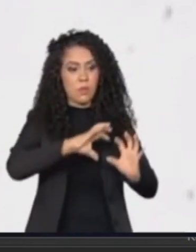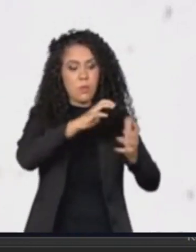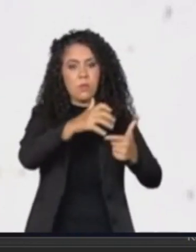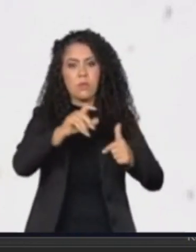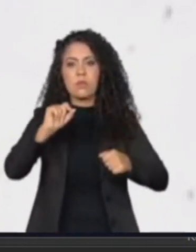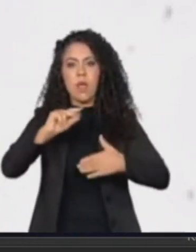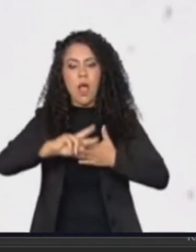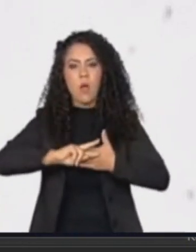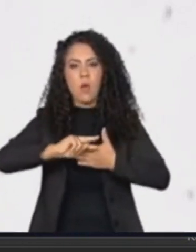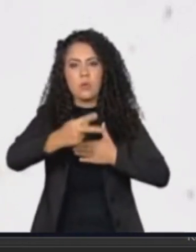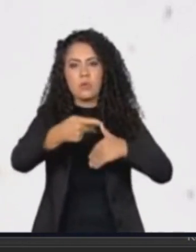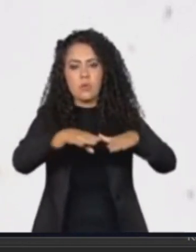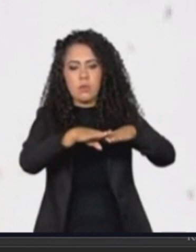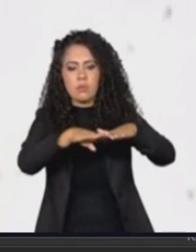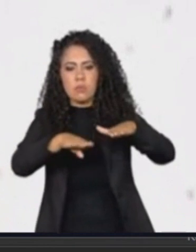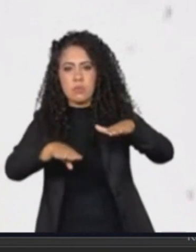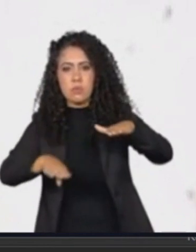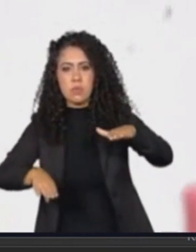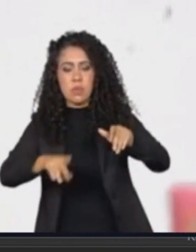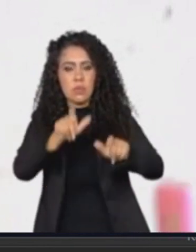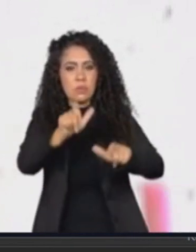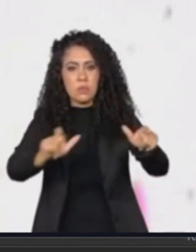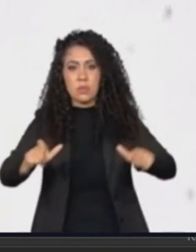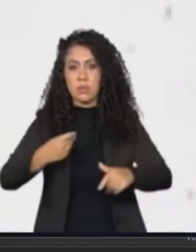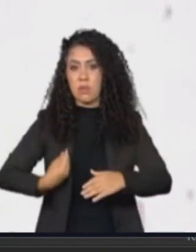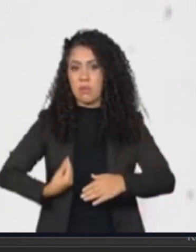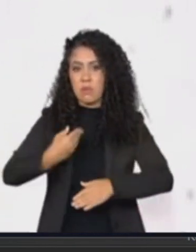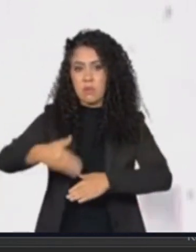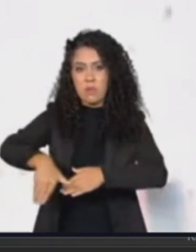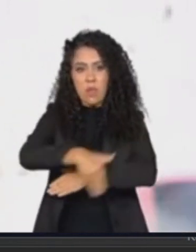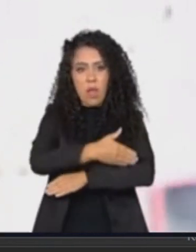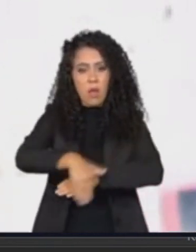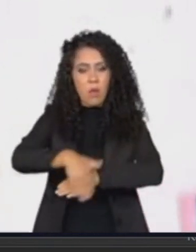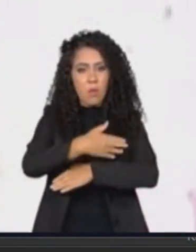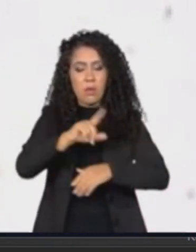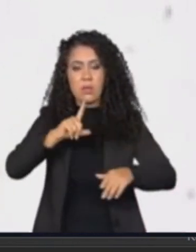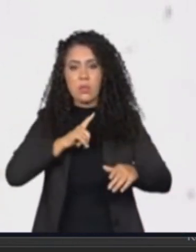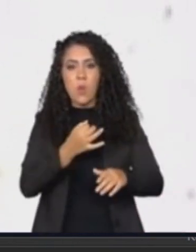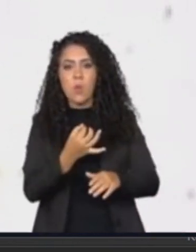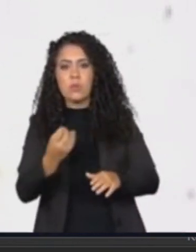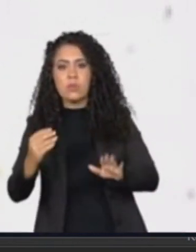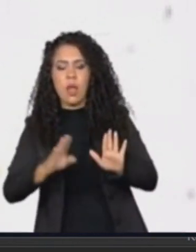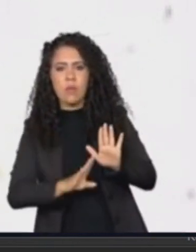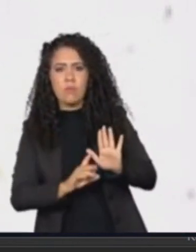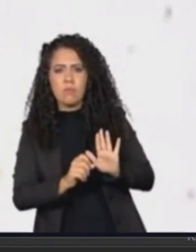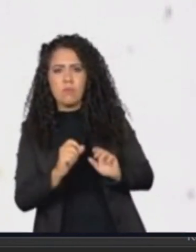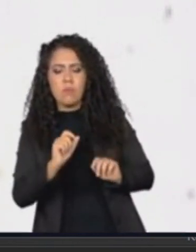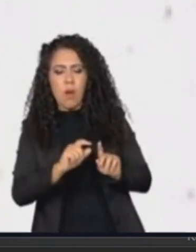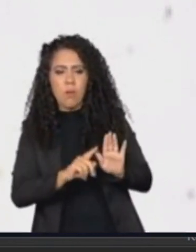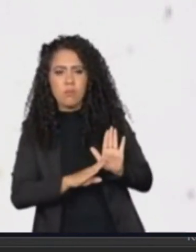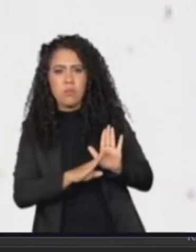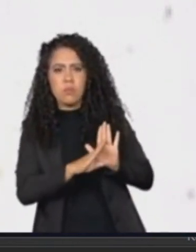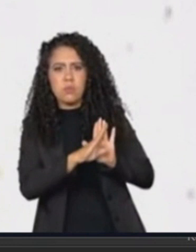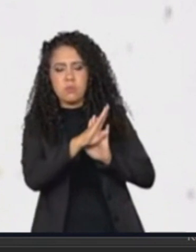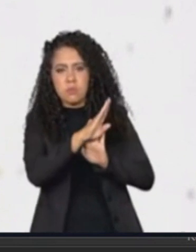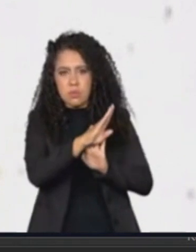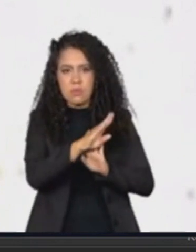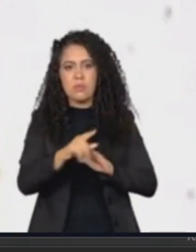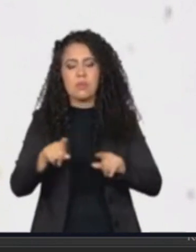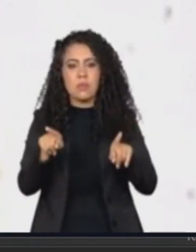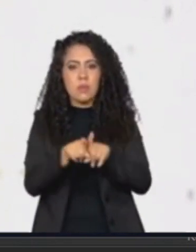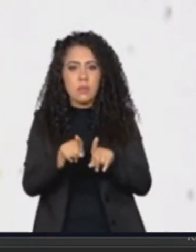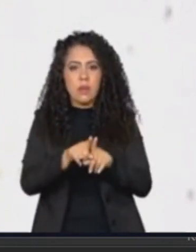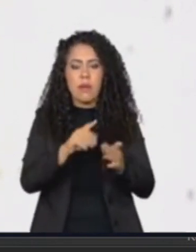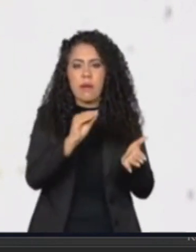crescimento da população em situação de rua. Ao se tornarem um pouco mais visíveis, aqueles que se recusam a encarar de frente a injustiça